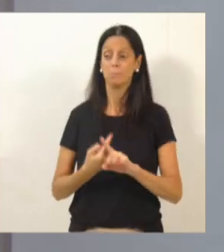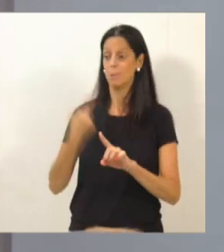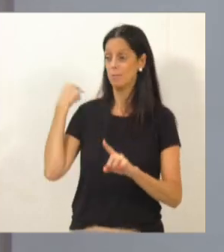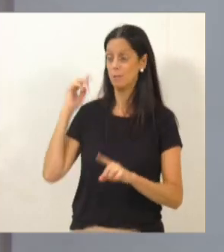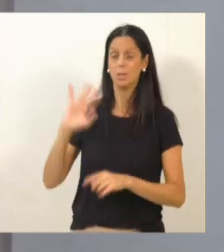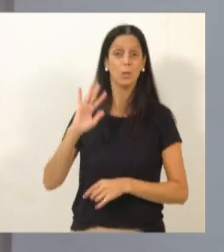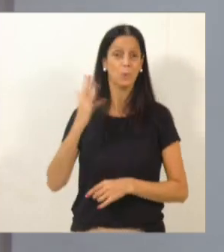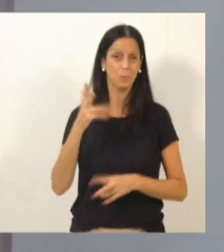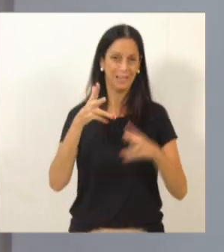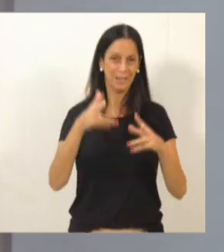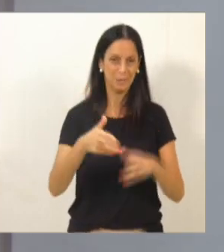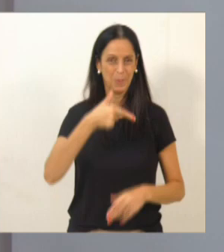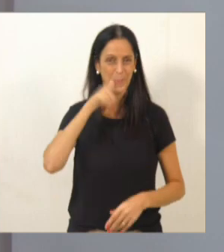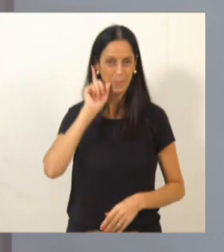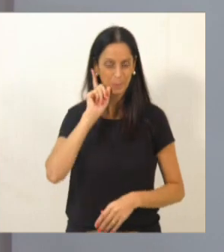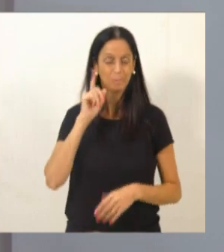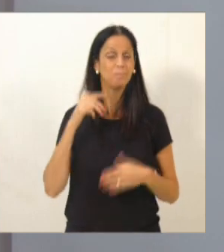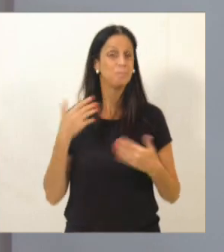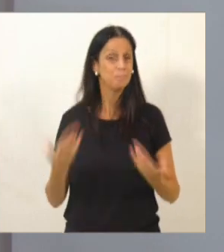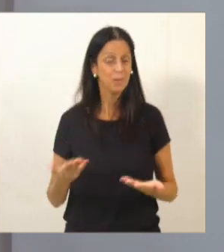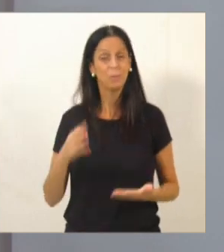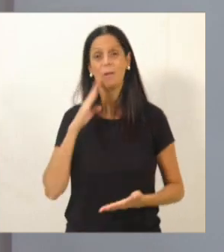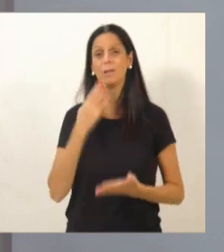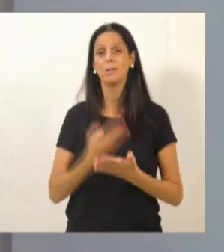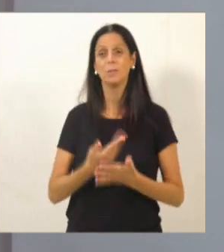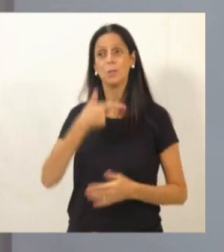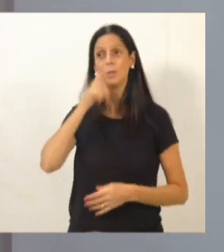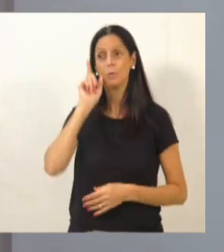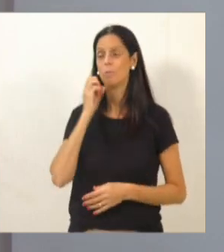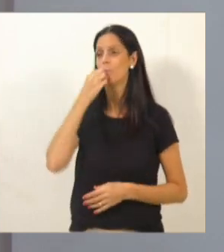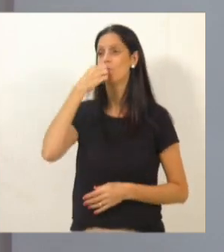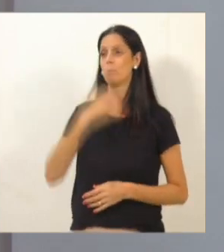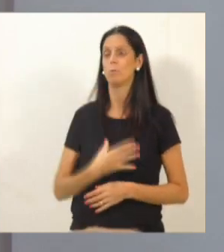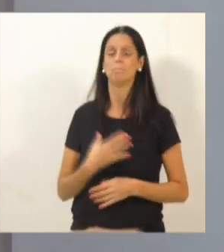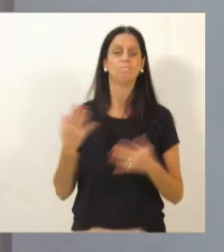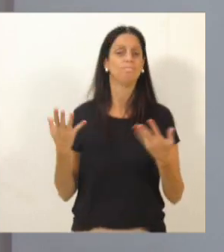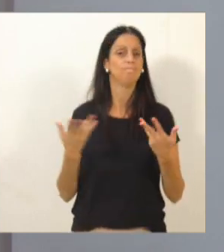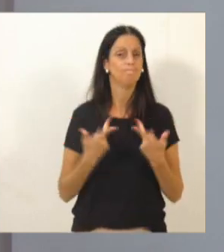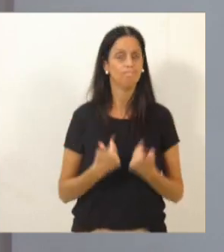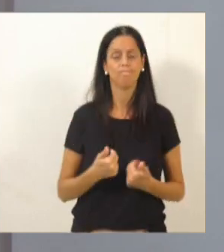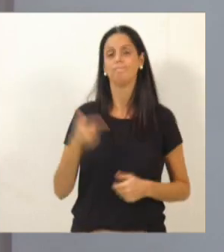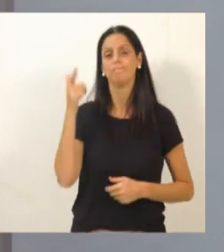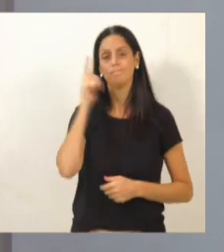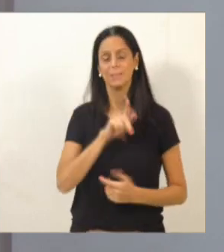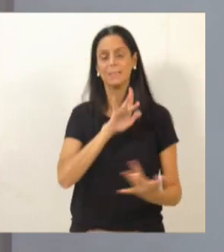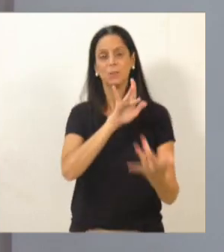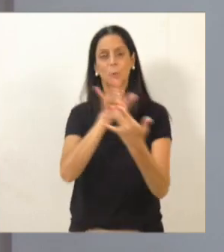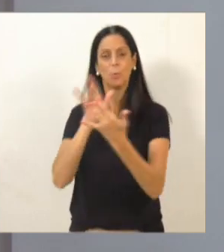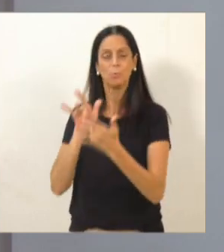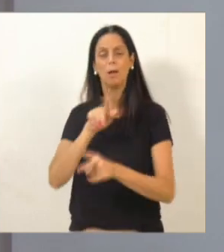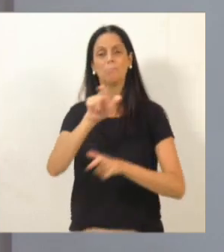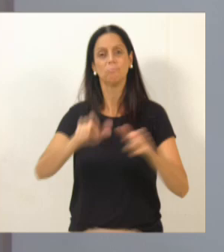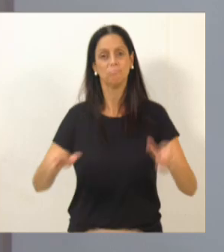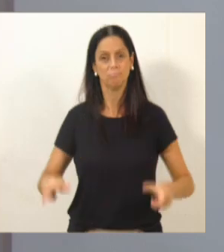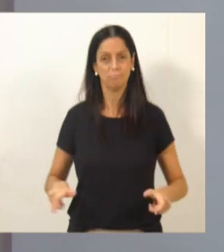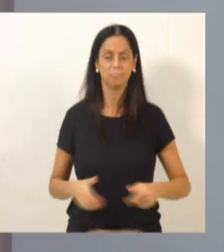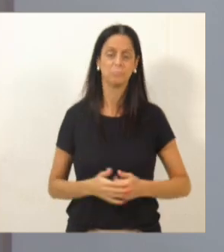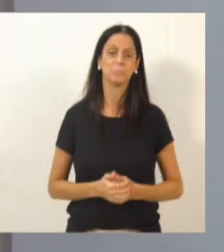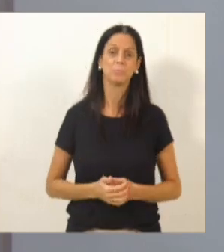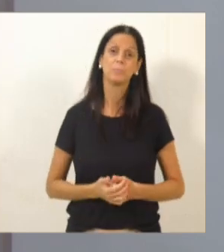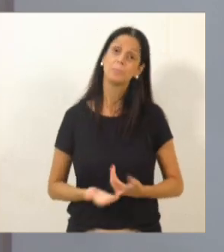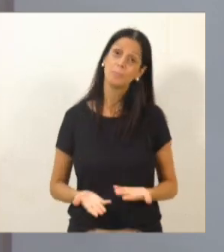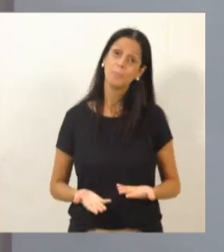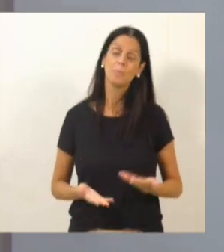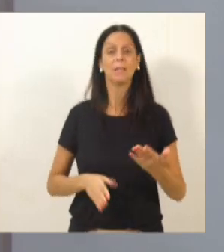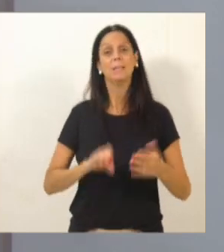ontem. Eu acho que foi, sim, extremamente válida essa conexão, esse ato. E se talvez não teve